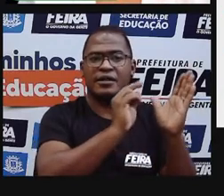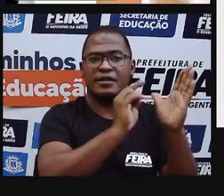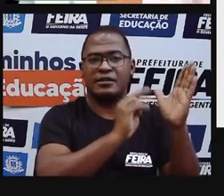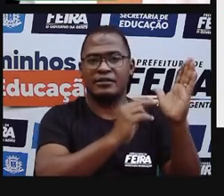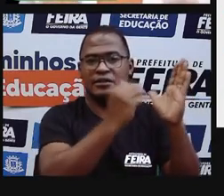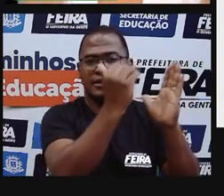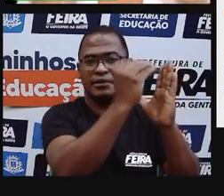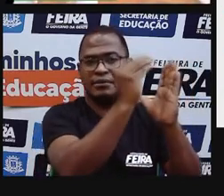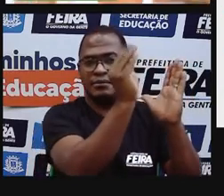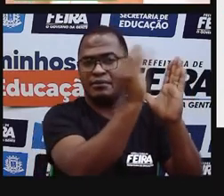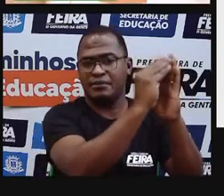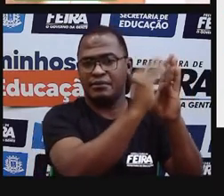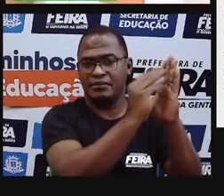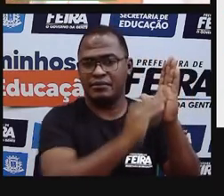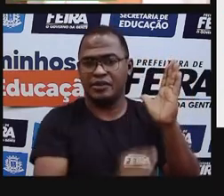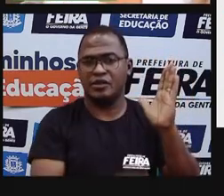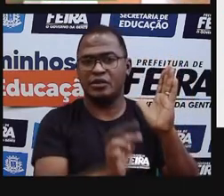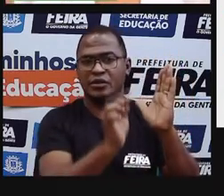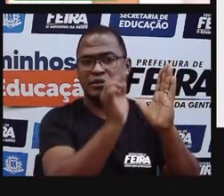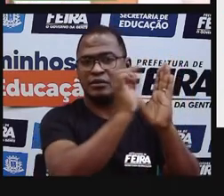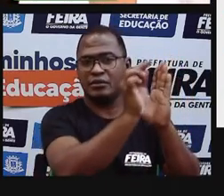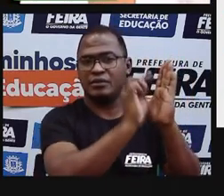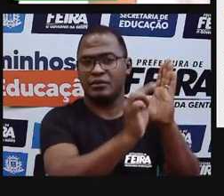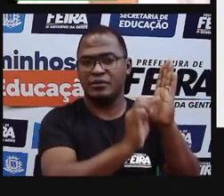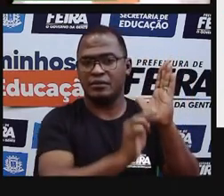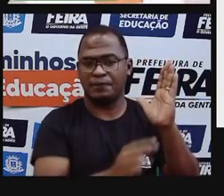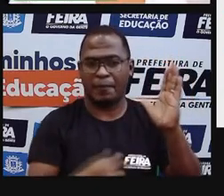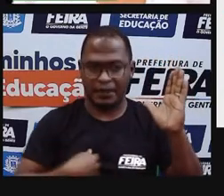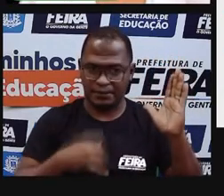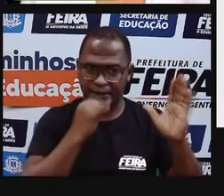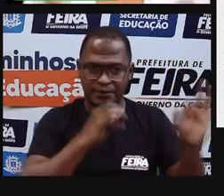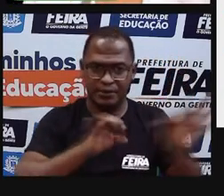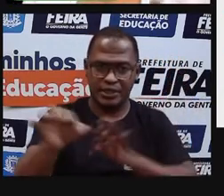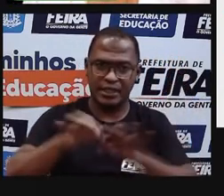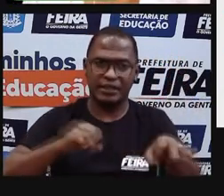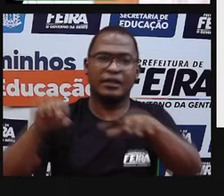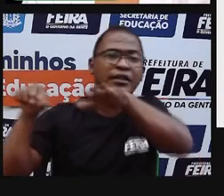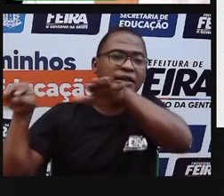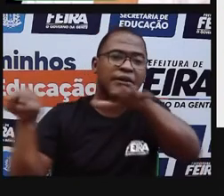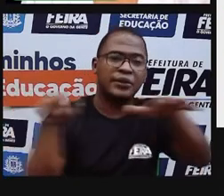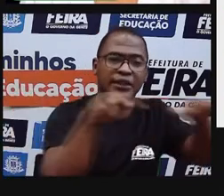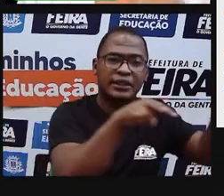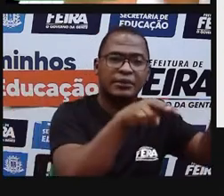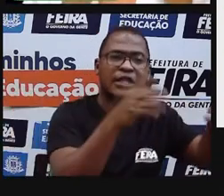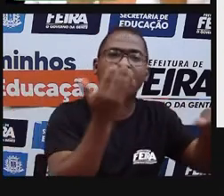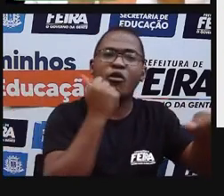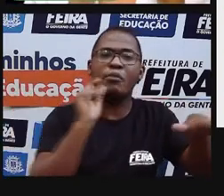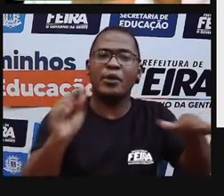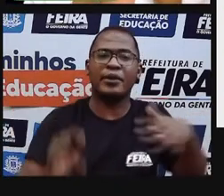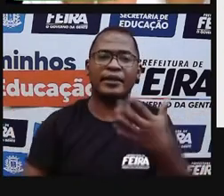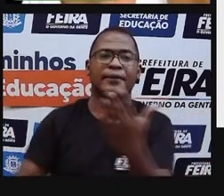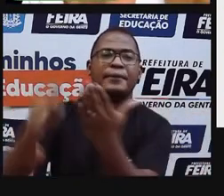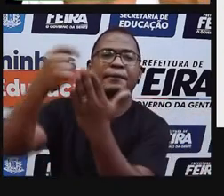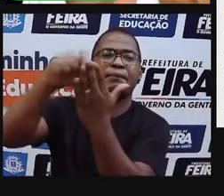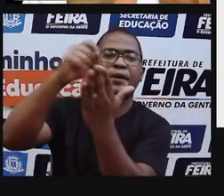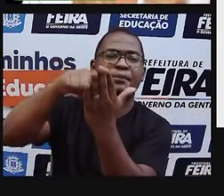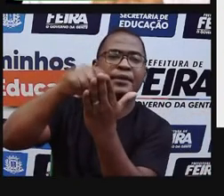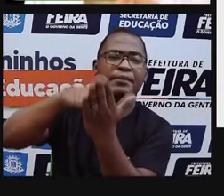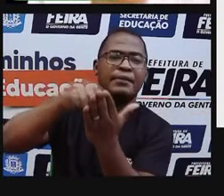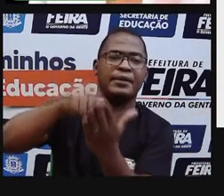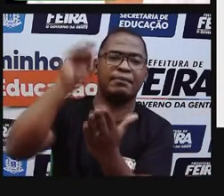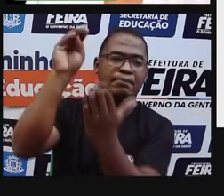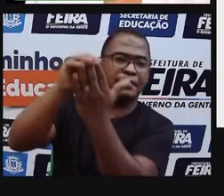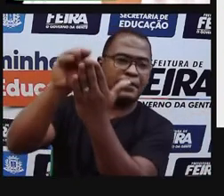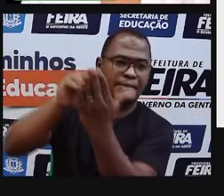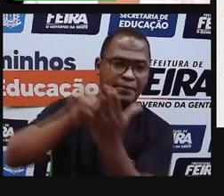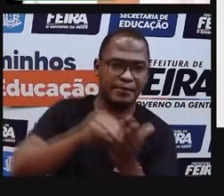cardápio do que eu vou comer segunda, terça, quarta, quinta, sexta. Se a gente se planejar, a gente consegue, além da economia, né, a